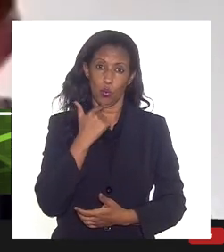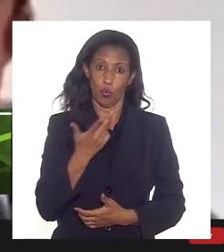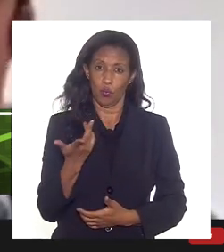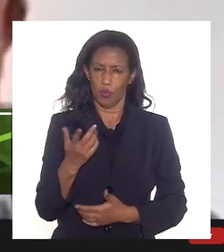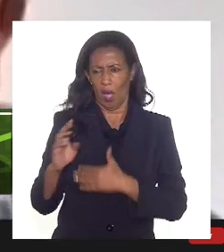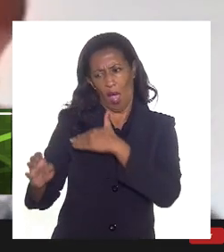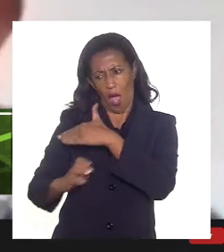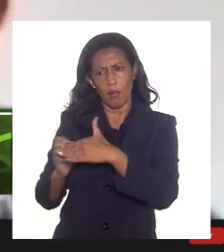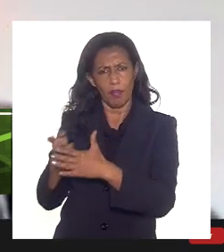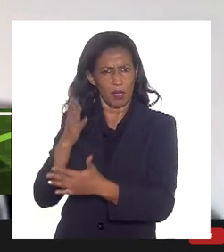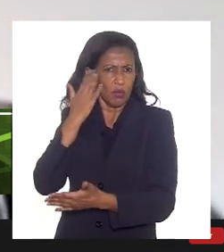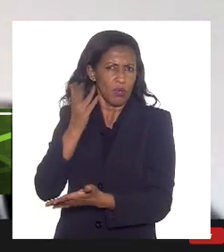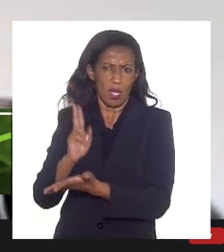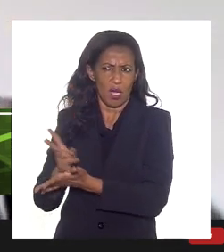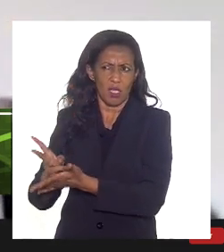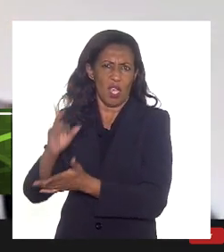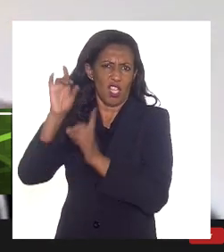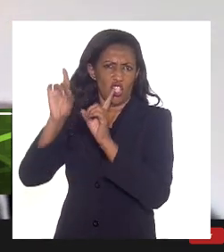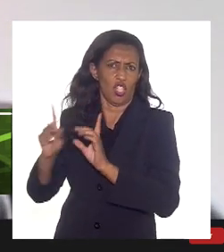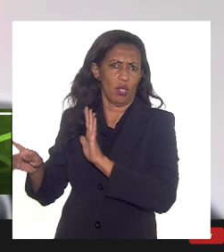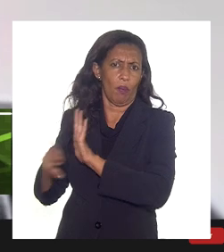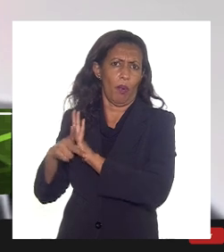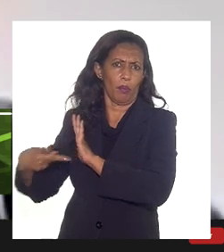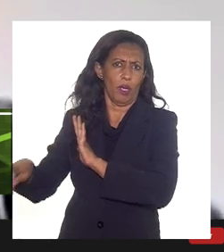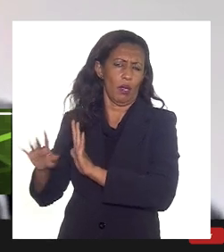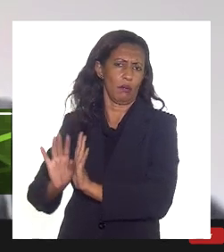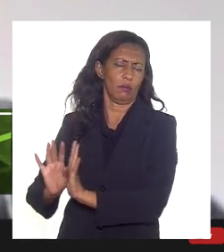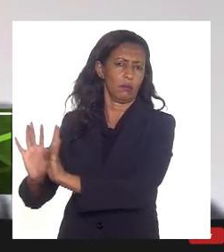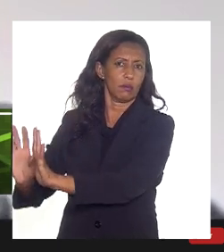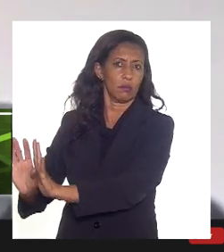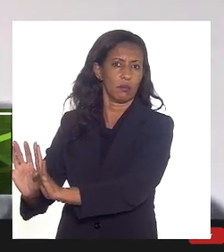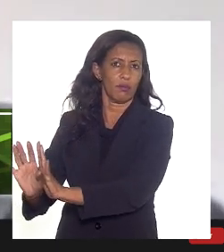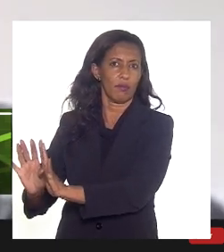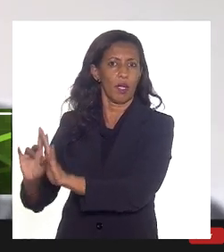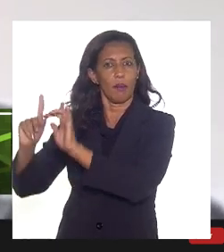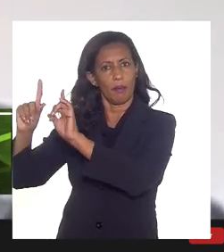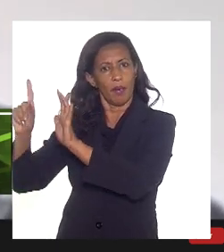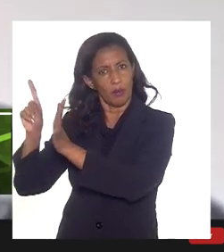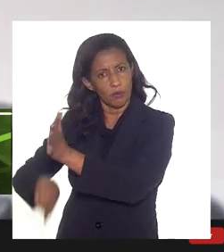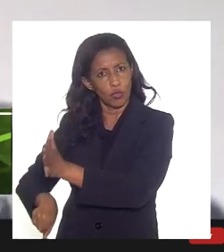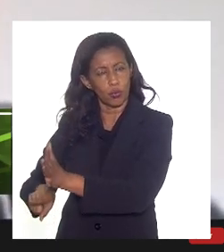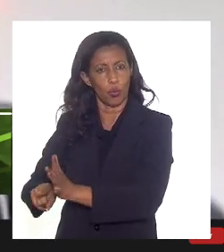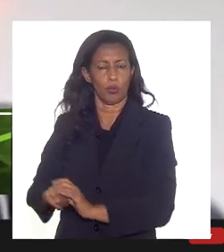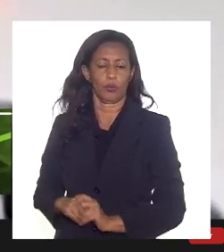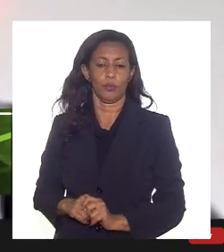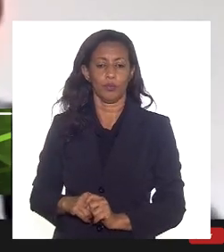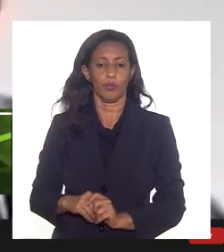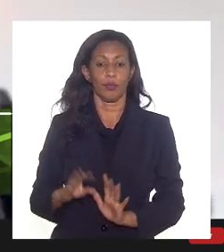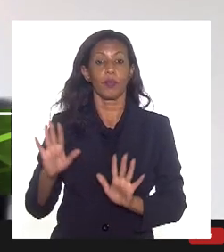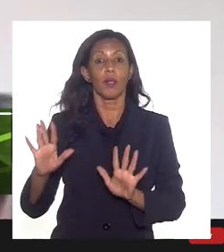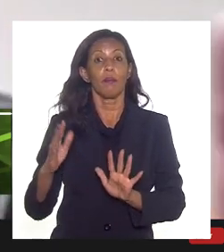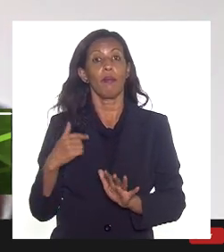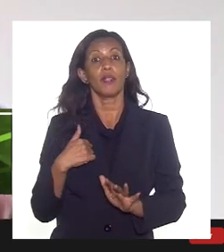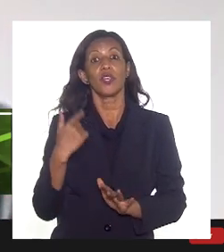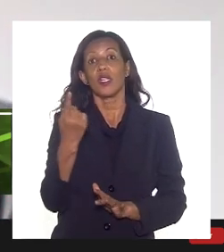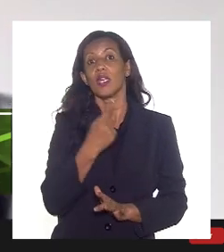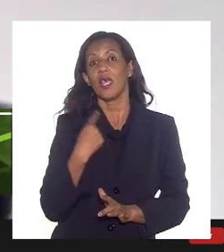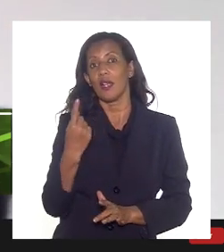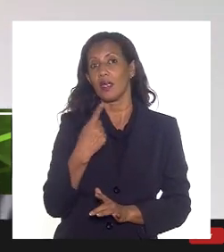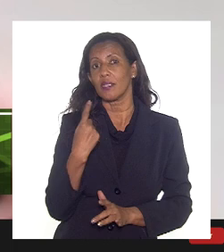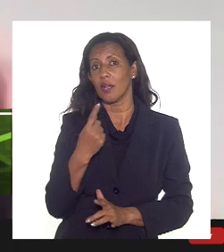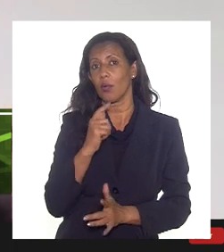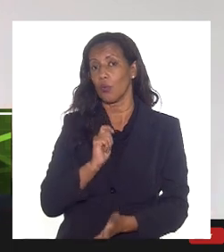empresa que segue eu sei que ela segue com direito ela vai fazer as provisões dela para fazer esse abatimento do abandono mas em relação o que vocês